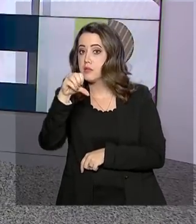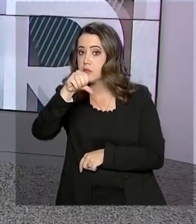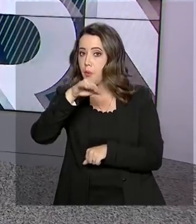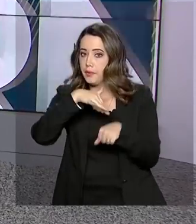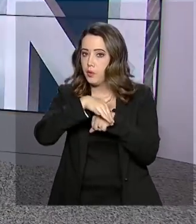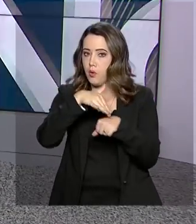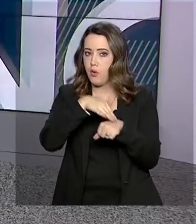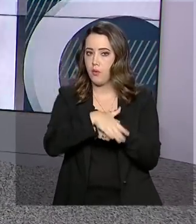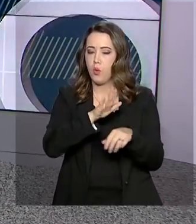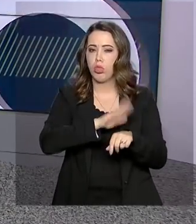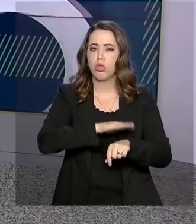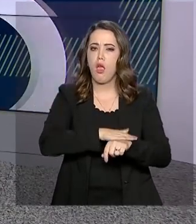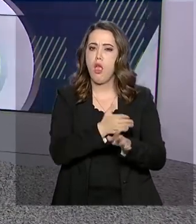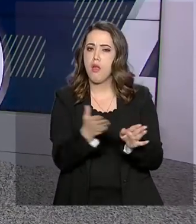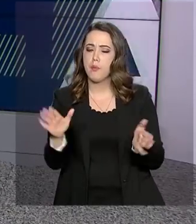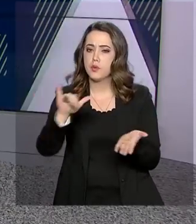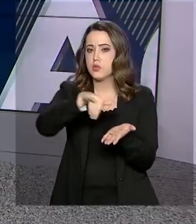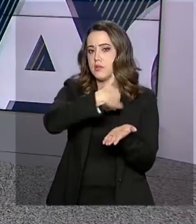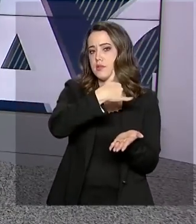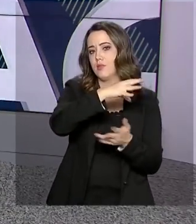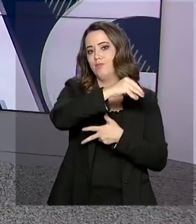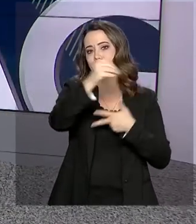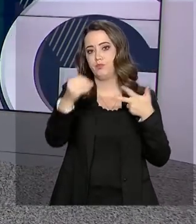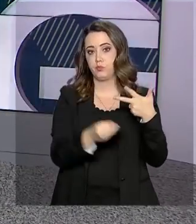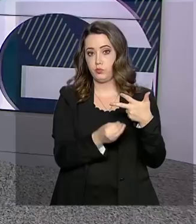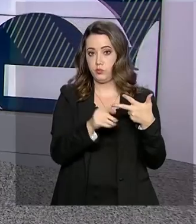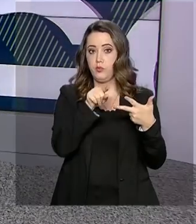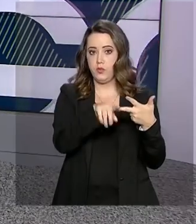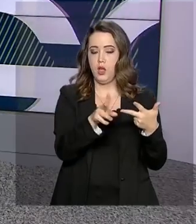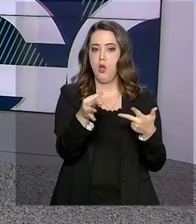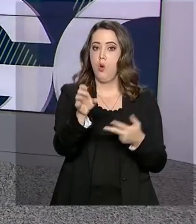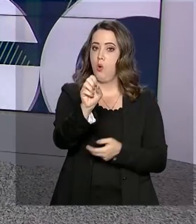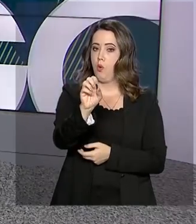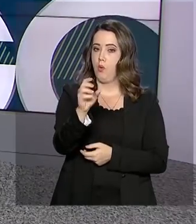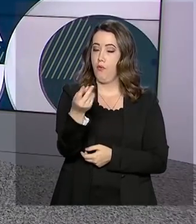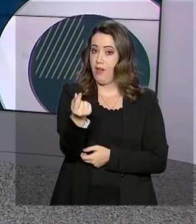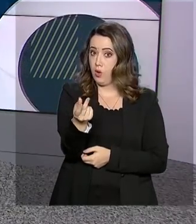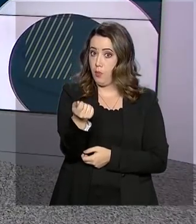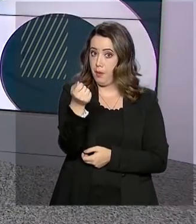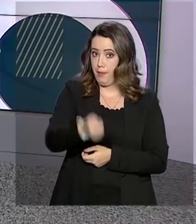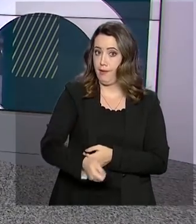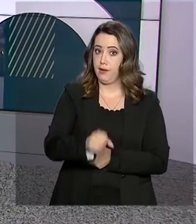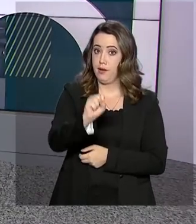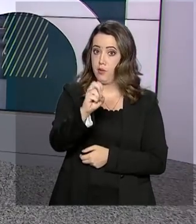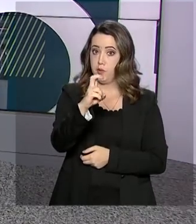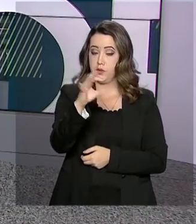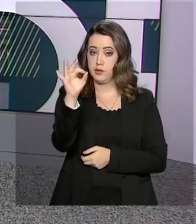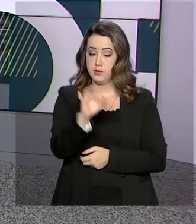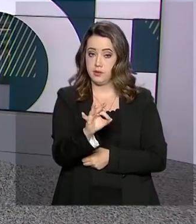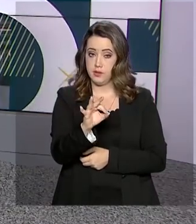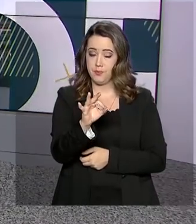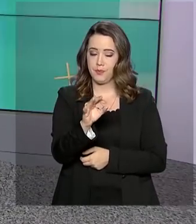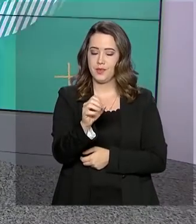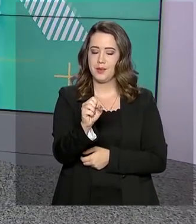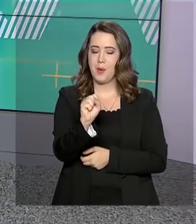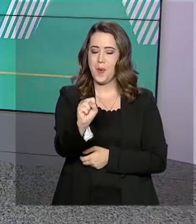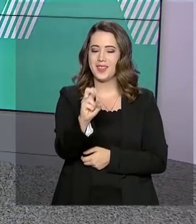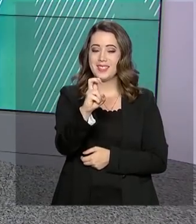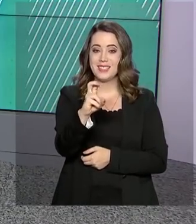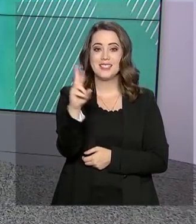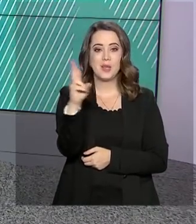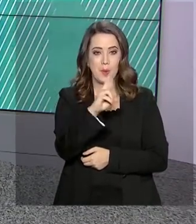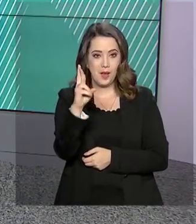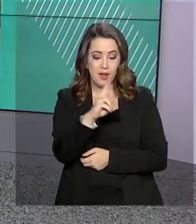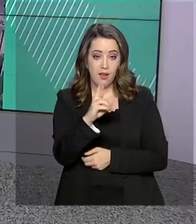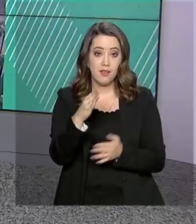da noite, o prazo de inscrição para o Enem. A taxa é de R$ 85,00 e deve ser paga até 23 de maio. As